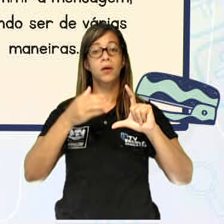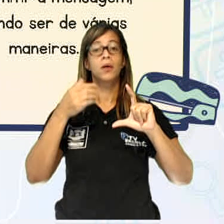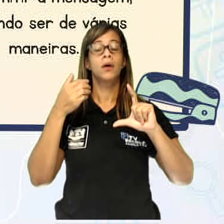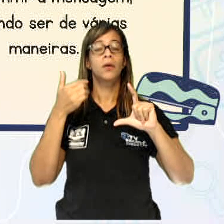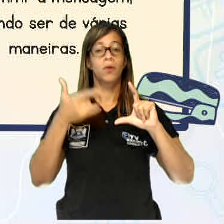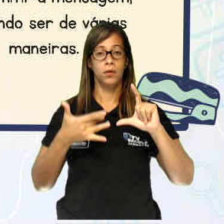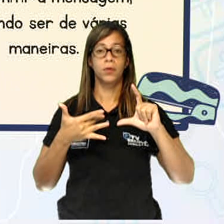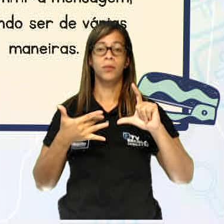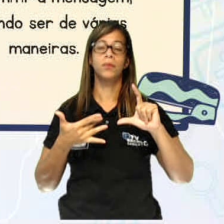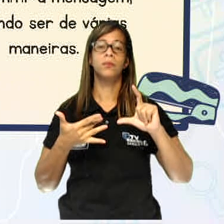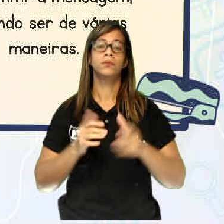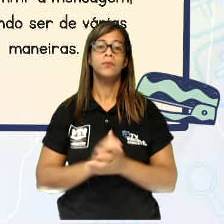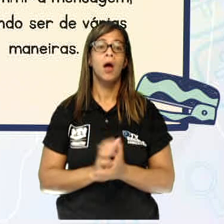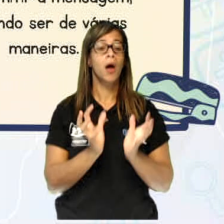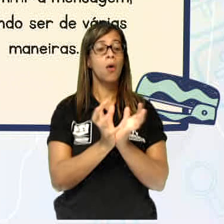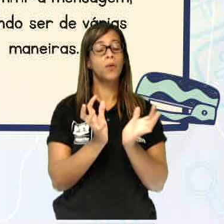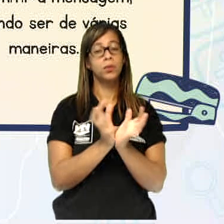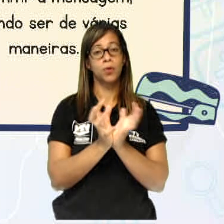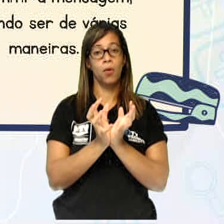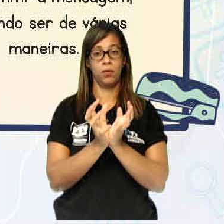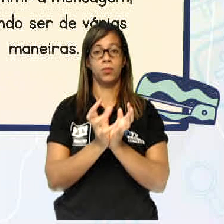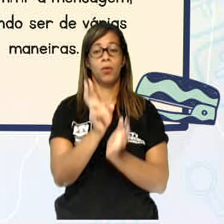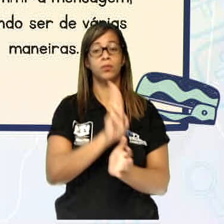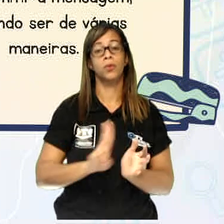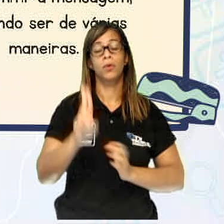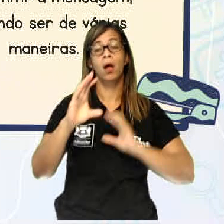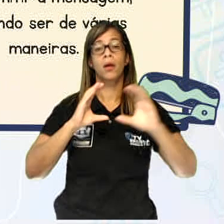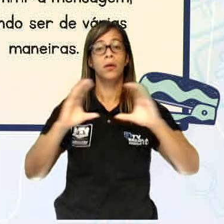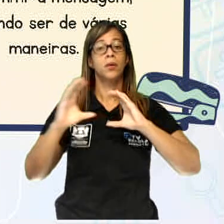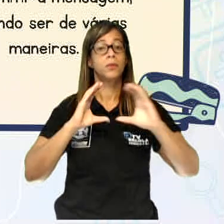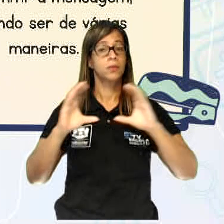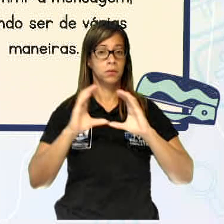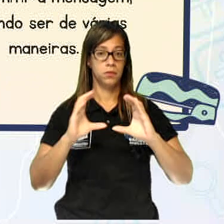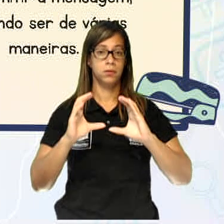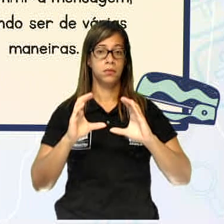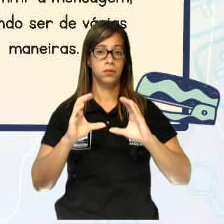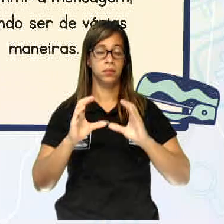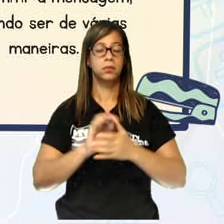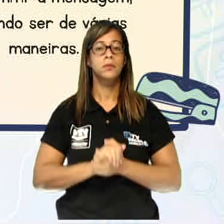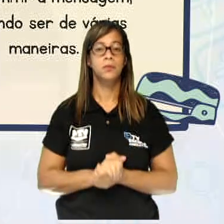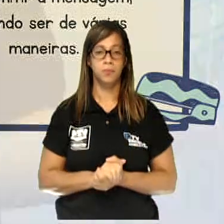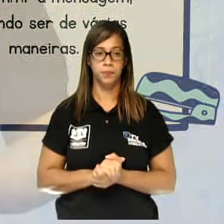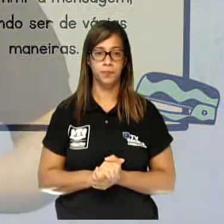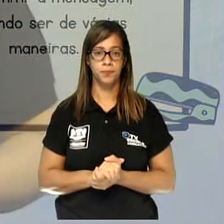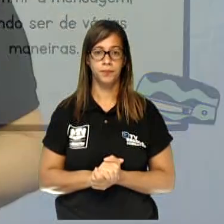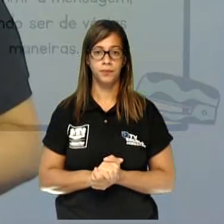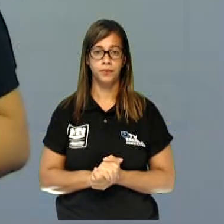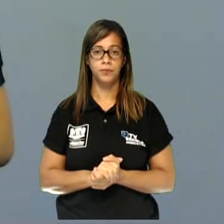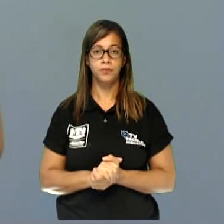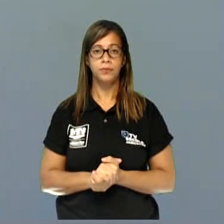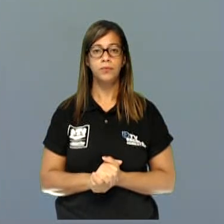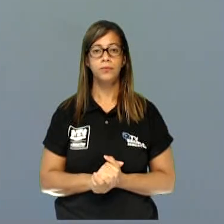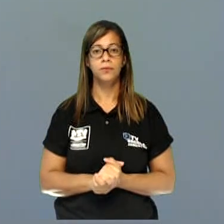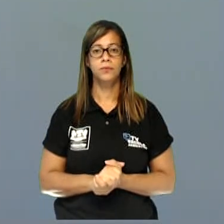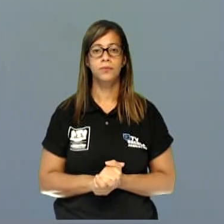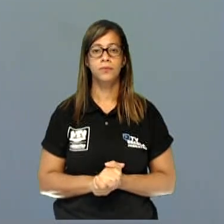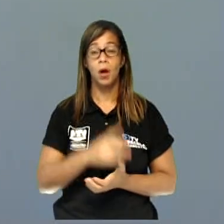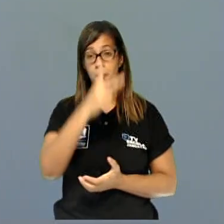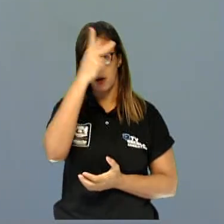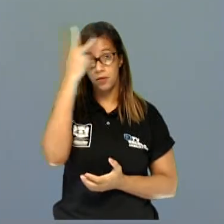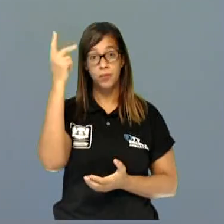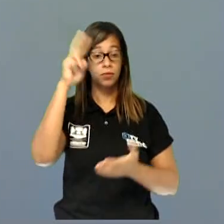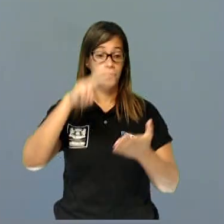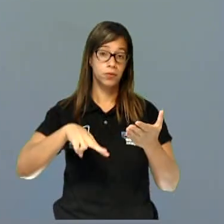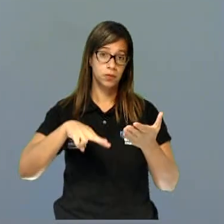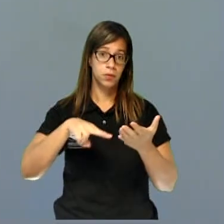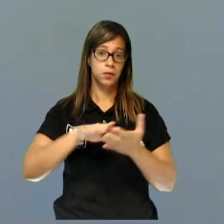utilizados na comunicação para transmitir essa mensagem de Arxá, que não se empara àquele que fosse ler. Bom,